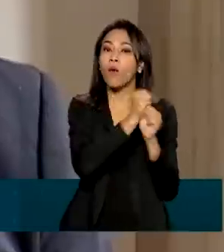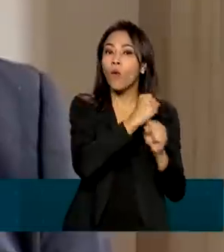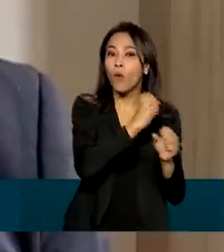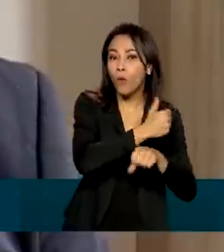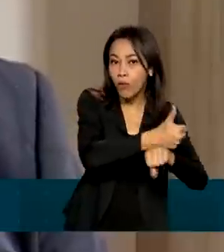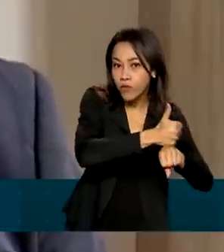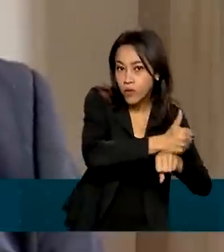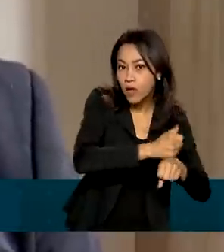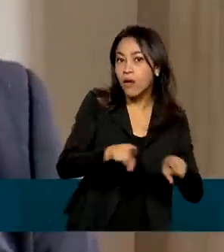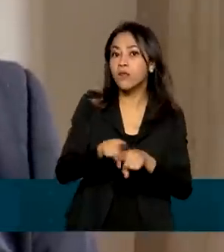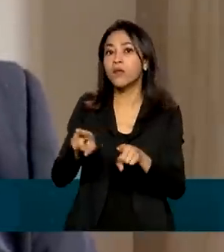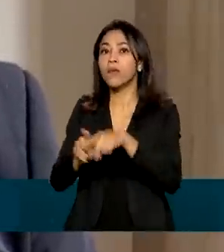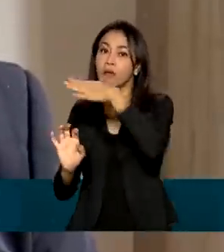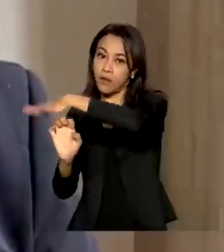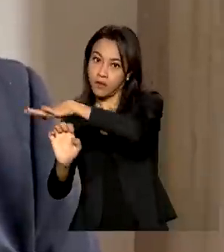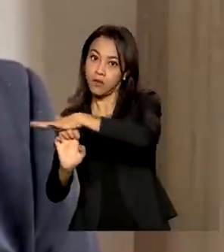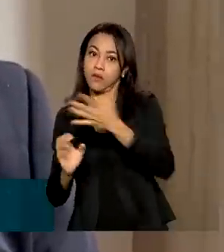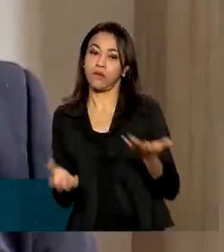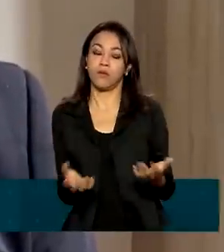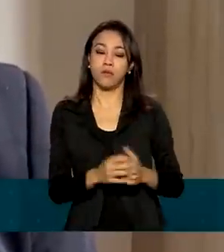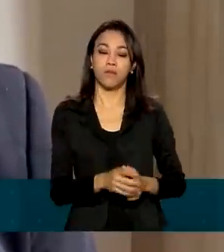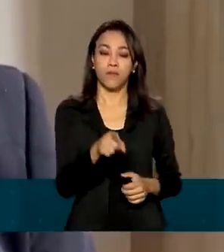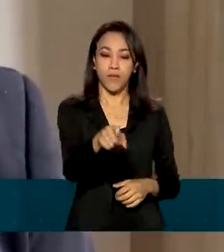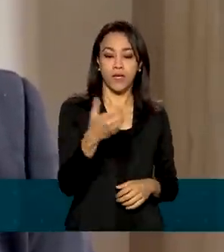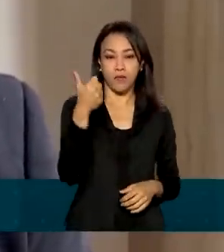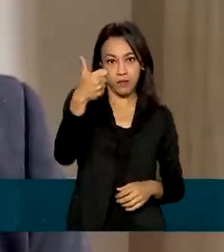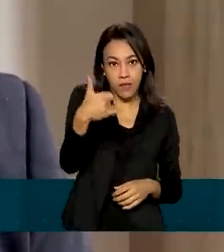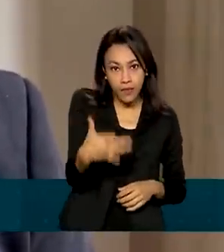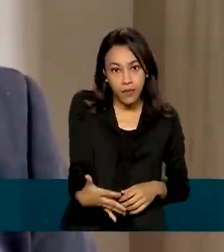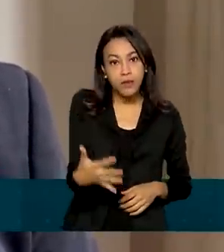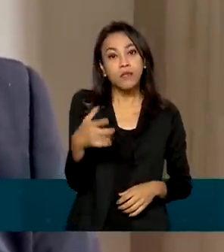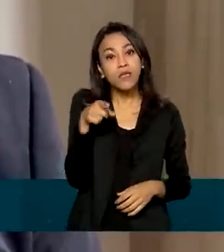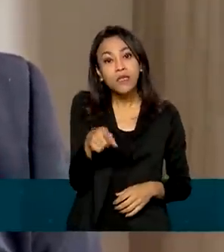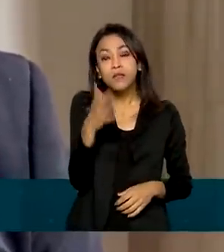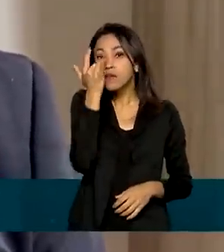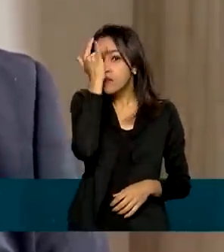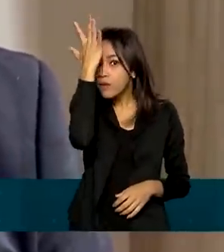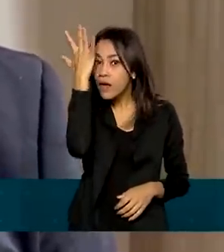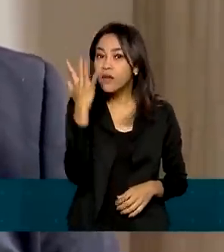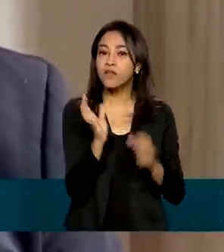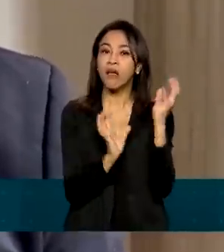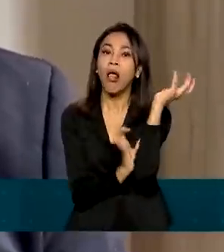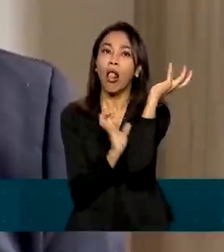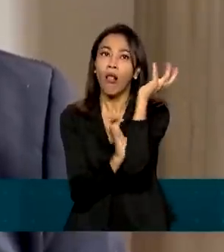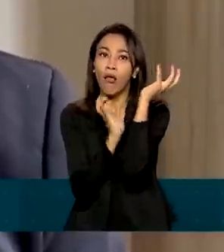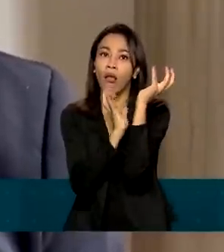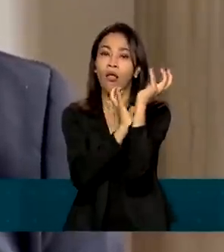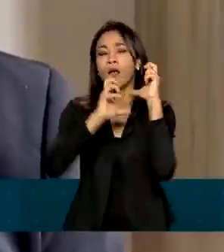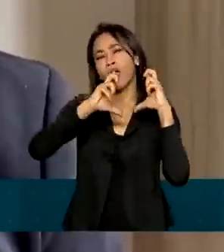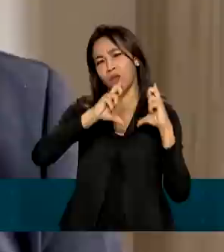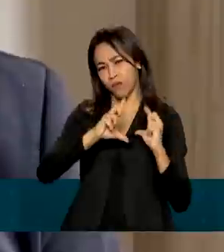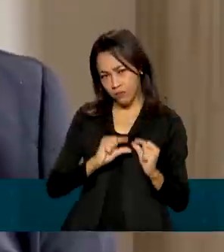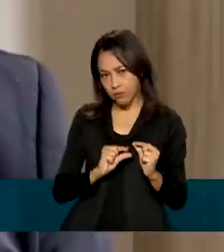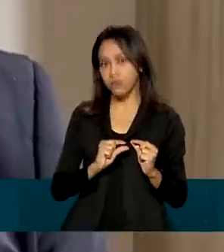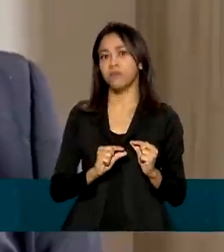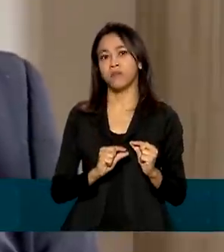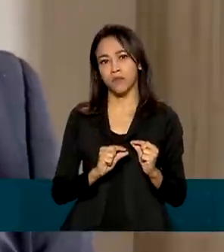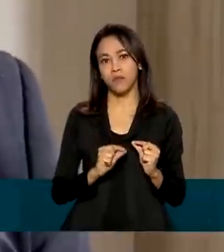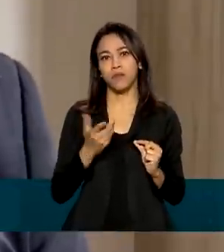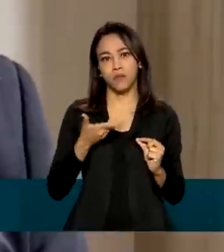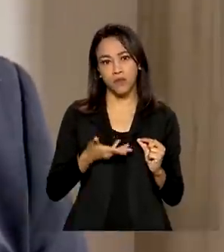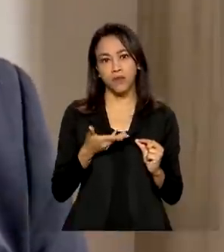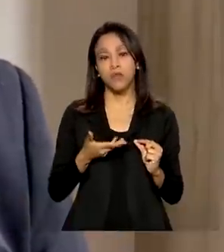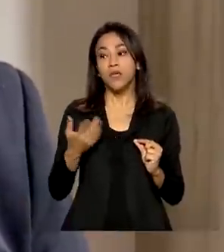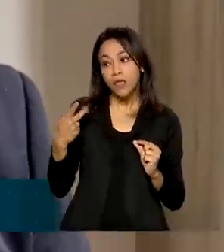Esse passo é muito importante no processo de desburocratização dos procedimentos para a constituição